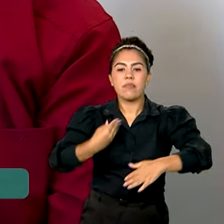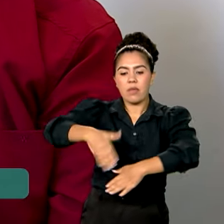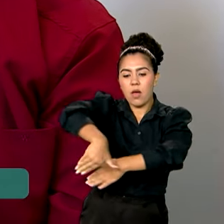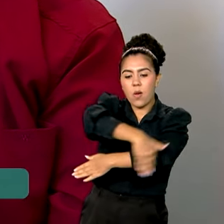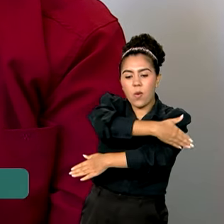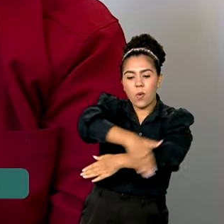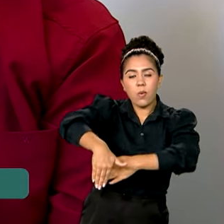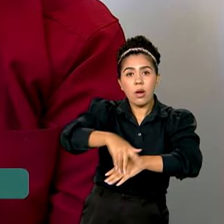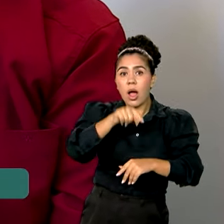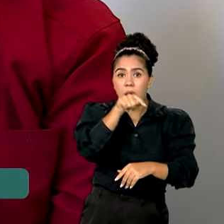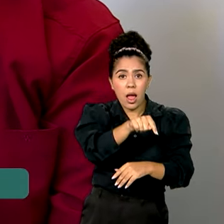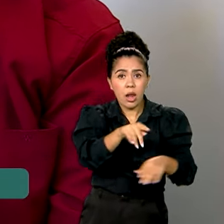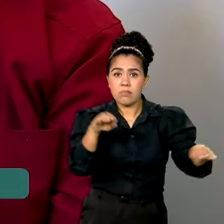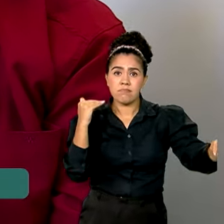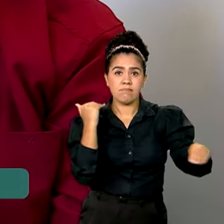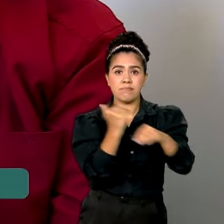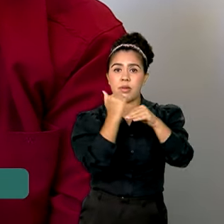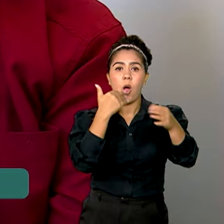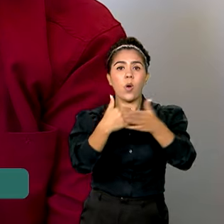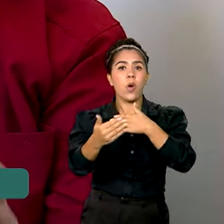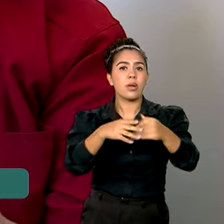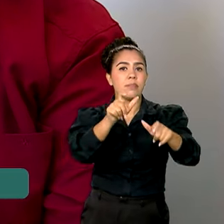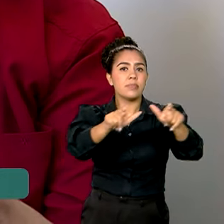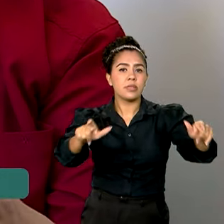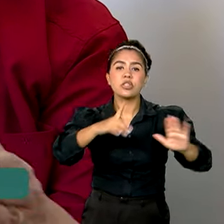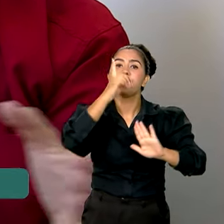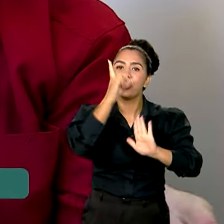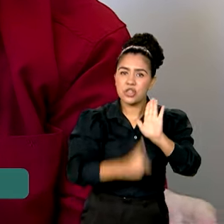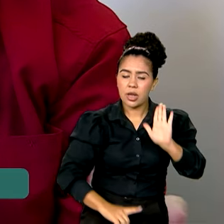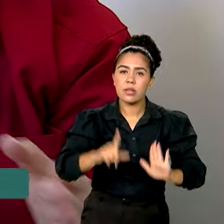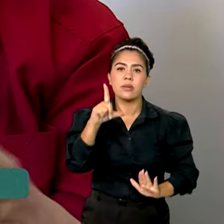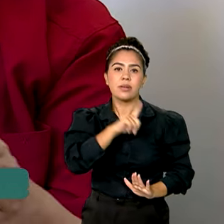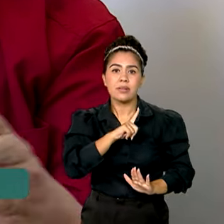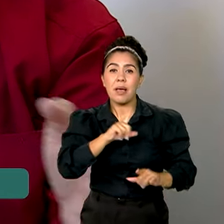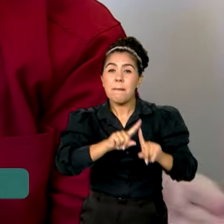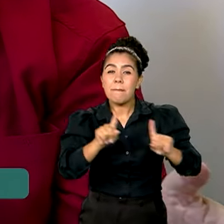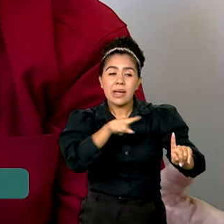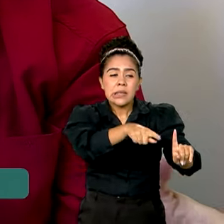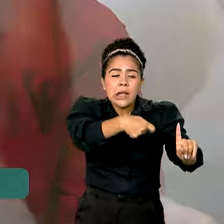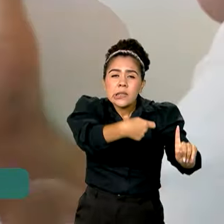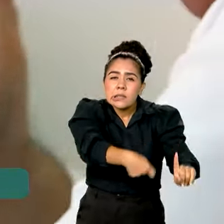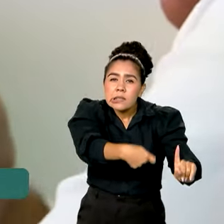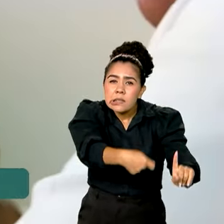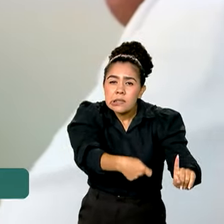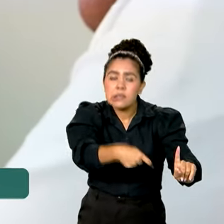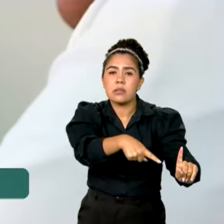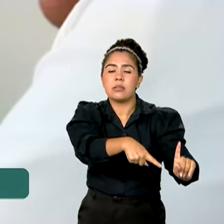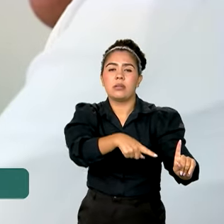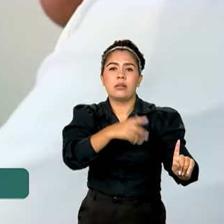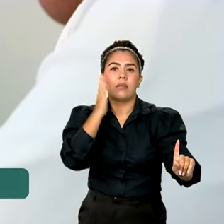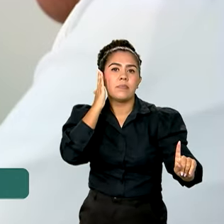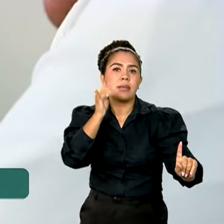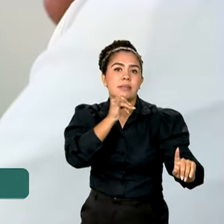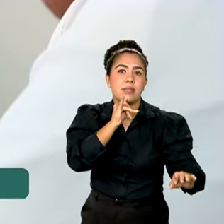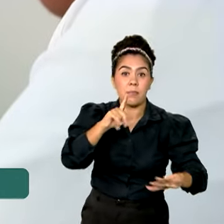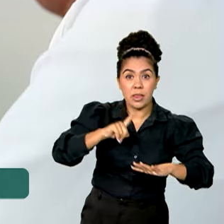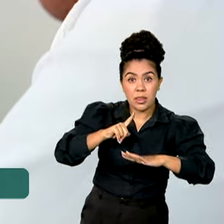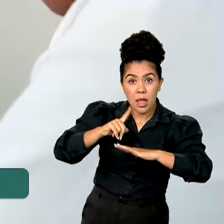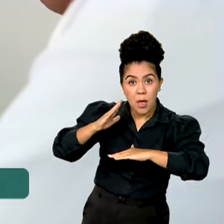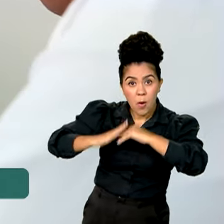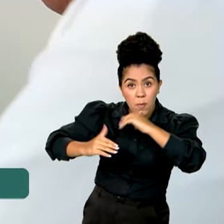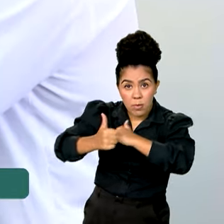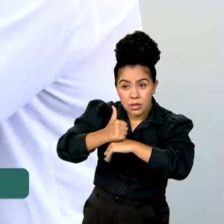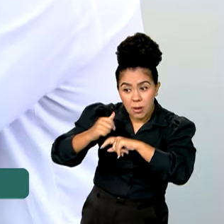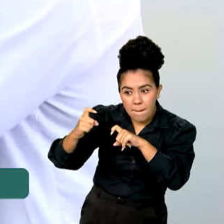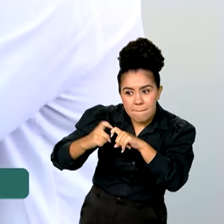tem o direito igual a qualquer um, mas ela vai ter muitas altas exigências nos lugares que ela chegar. Quando tem um médico, um profissional de